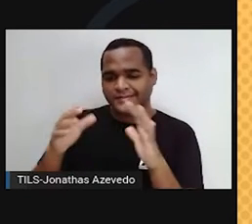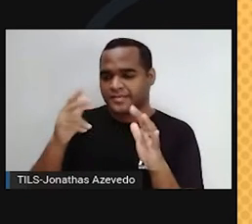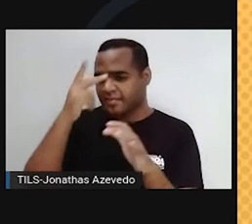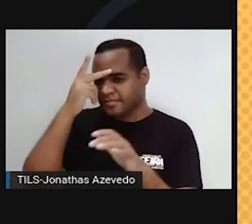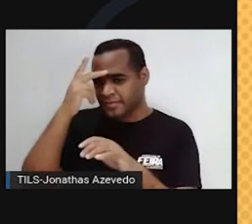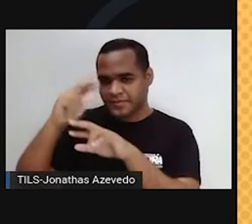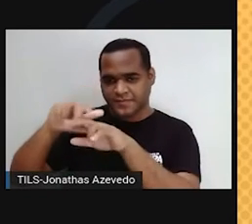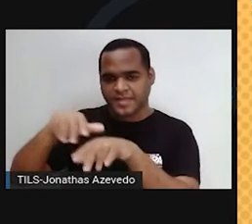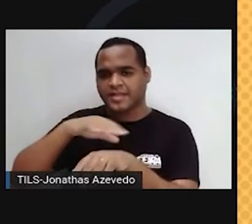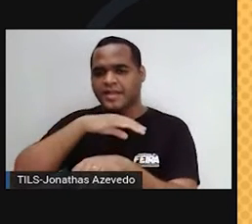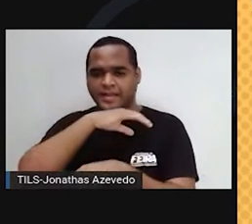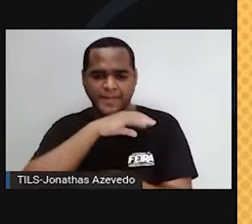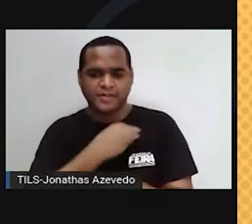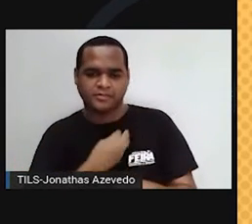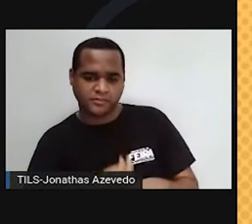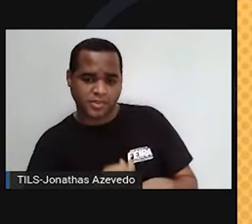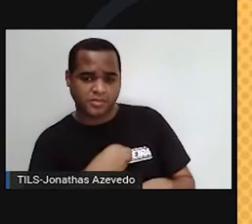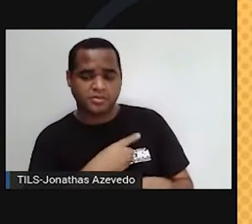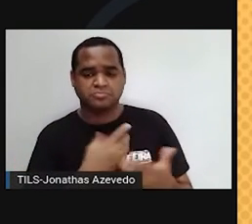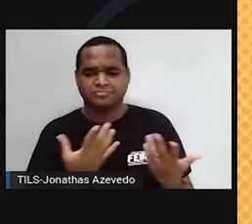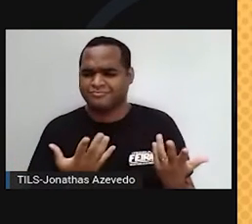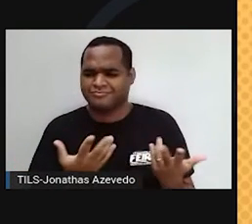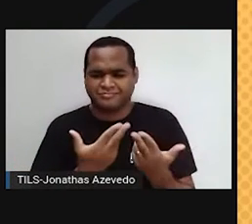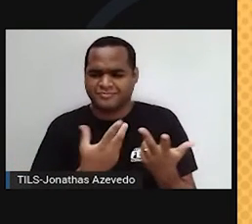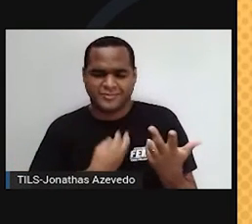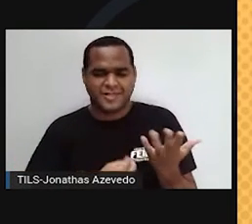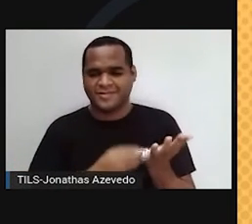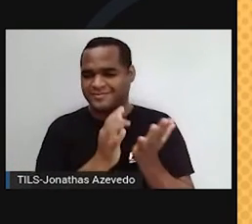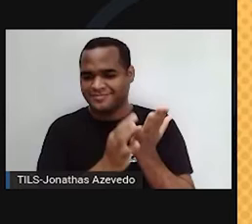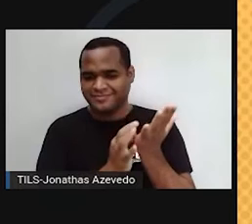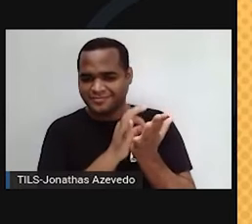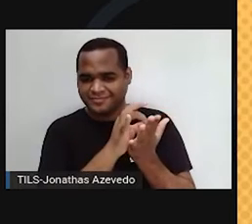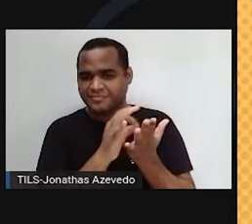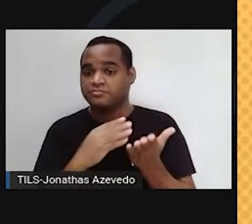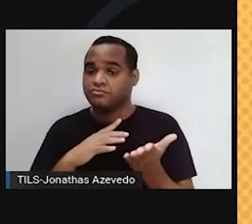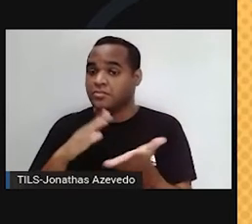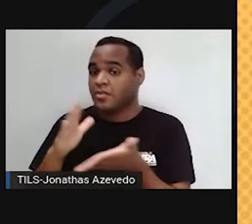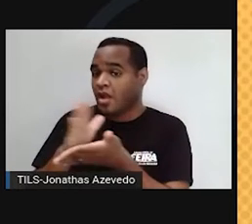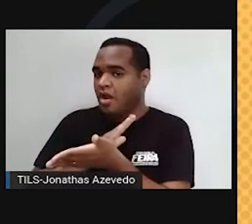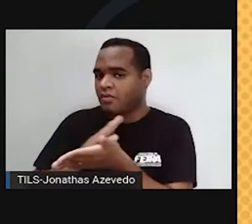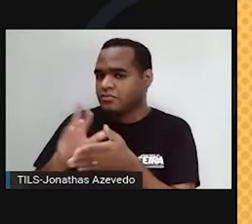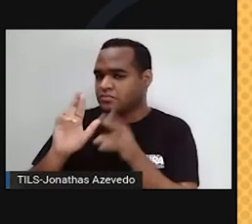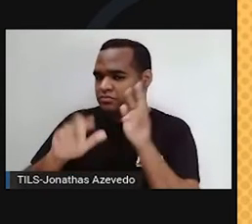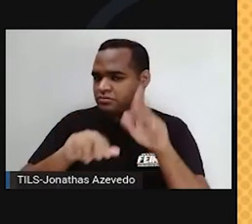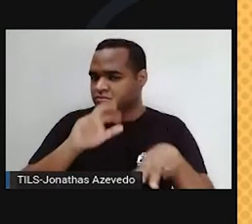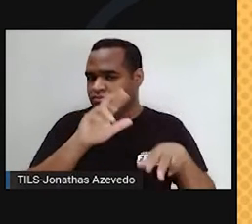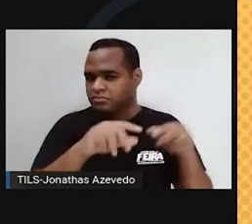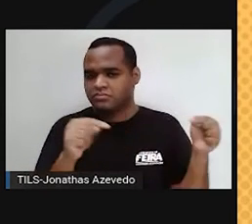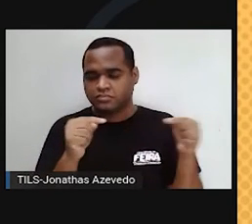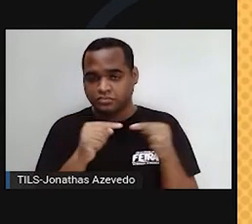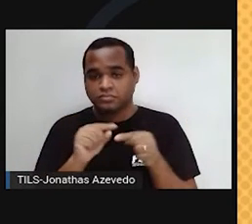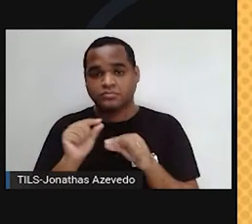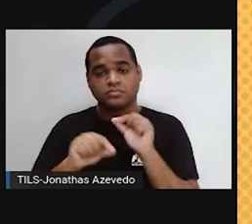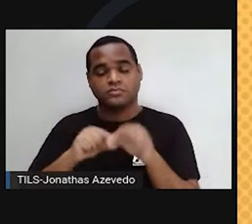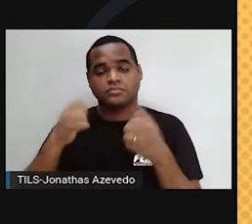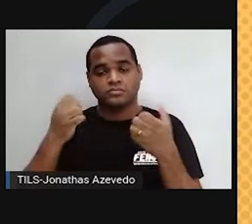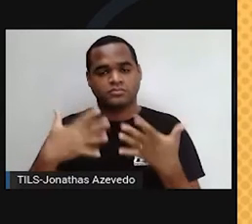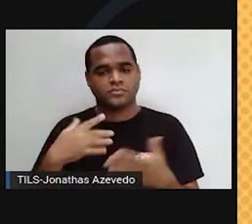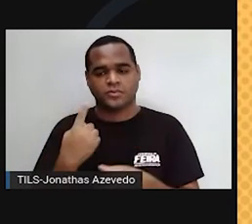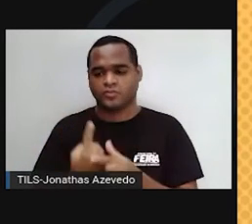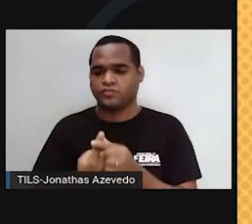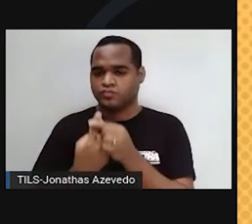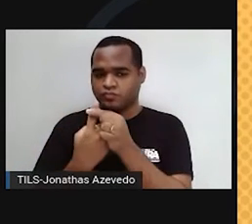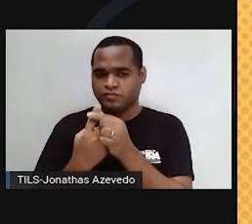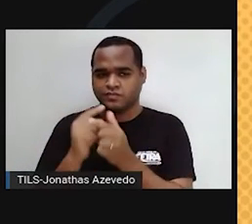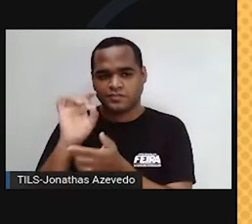vivos são formados por células. Alguns seres vivos, inclusive, são formados por uma única